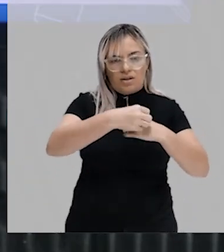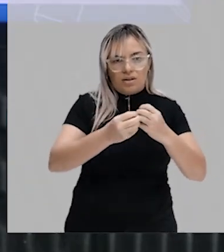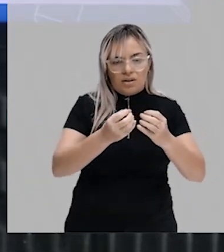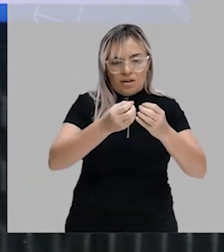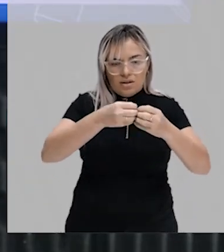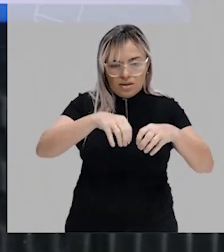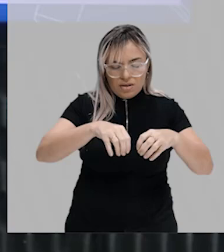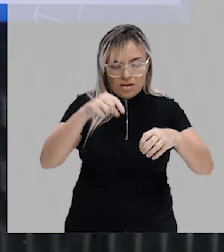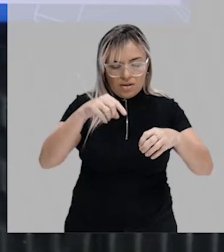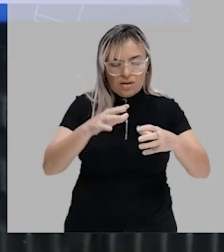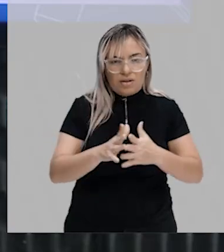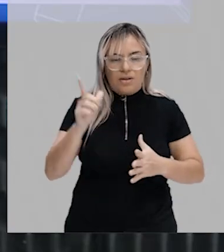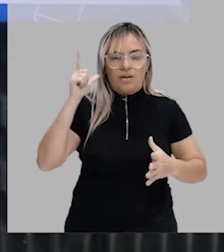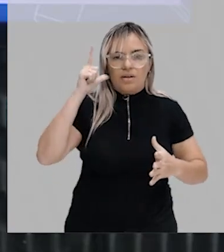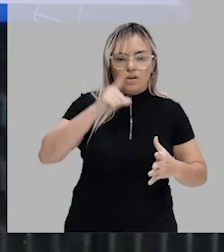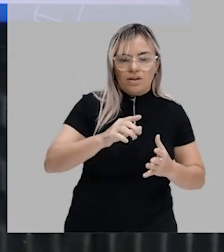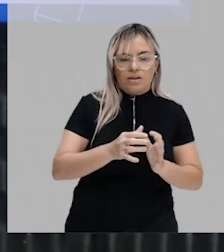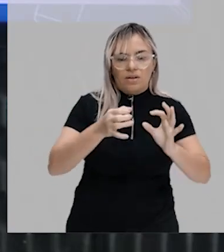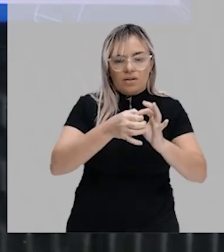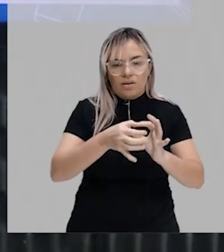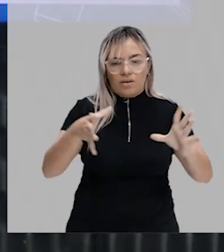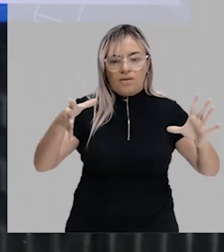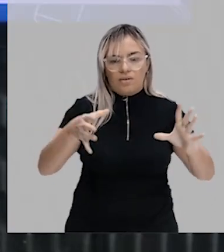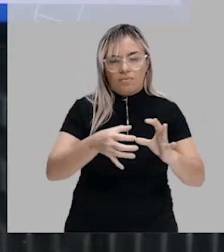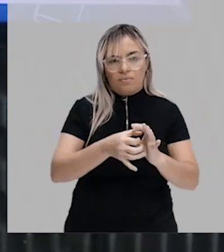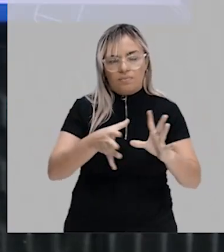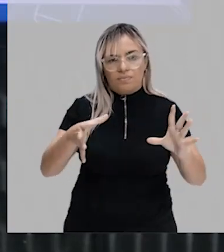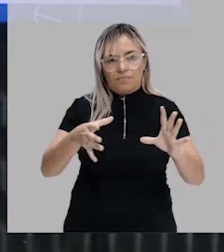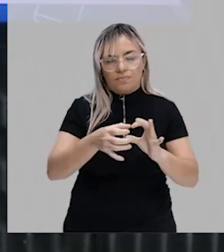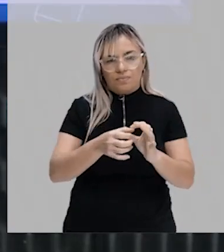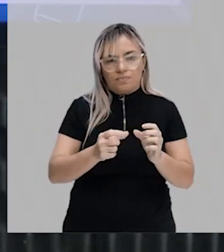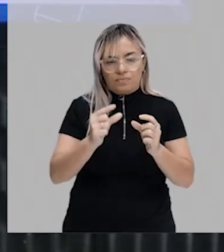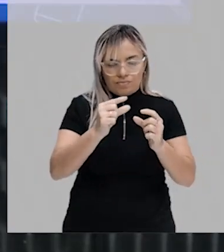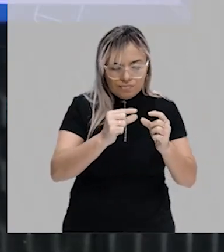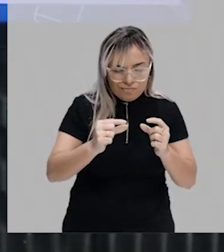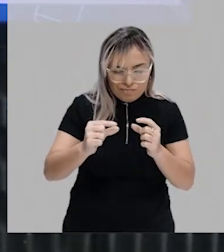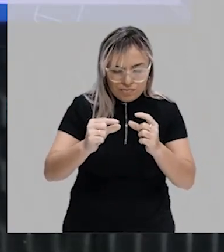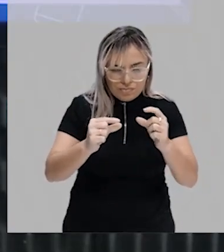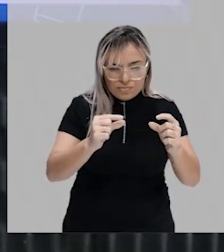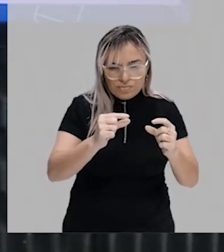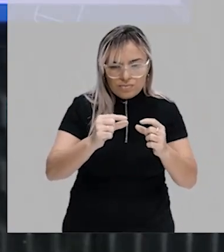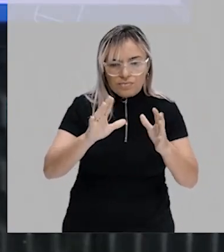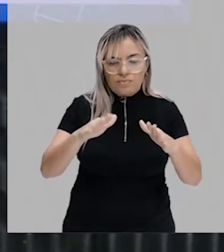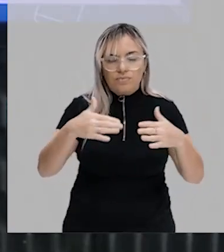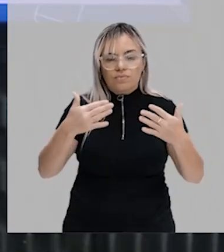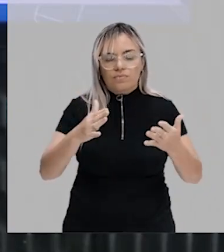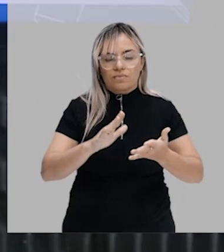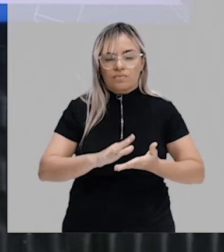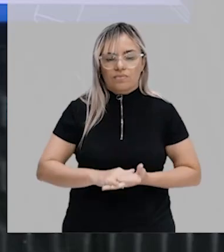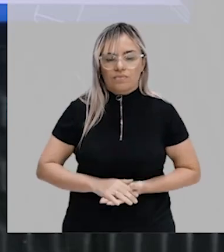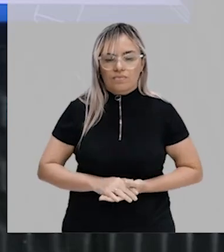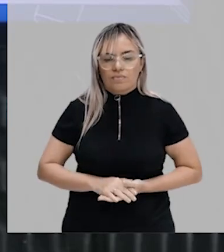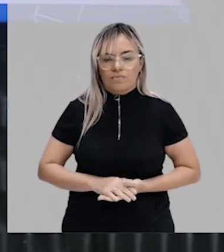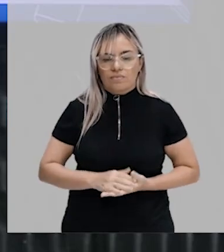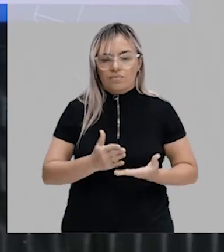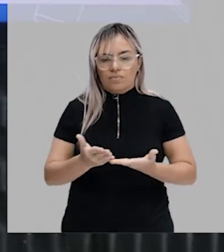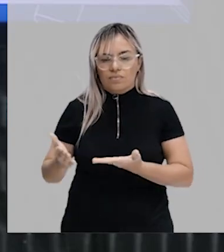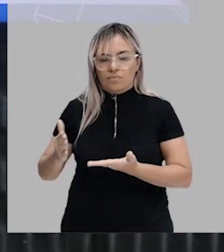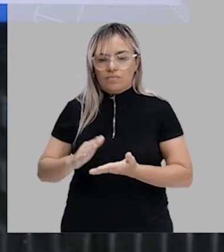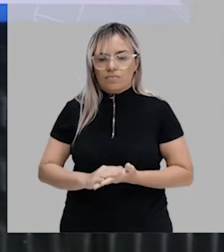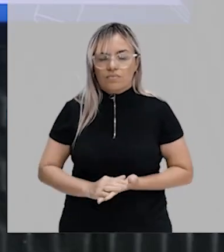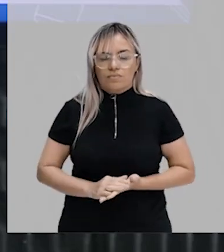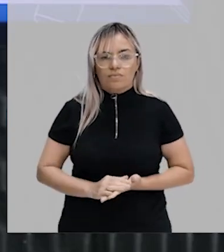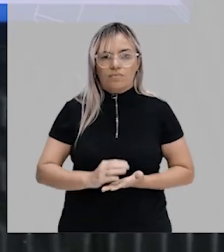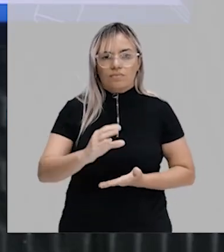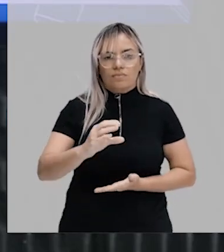que ele consegue quebrar, ele vai liberar os pedacinhos dessa molécula. Quais seriam esses pedacinhos? Nesse caso aqui, gás